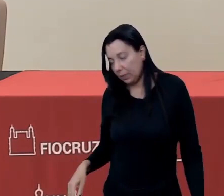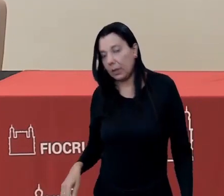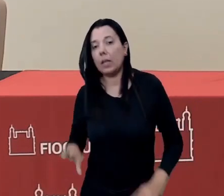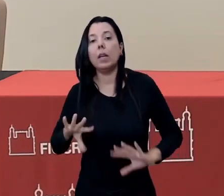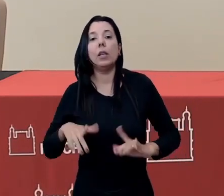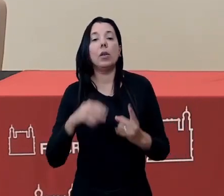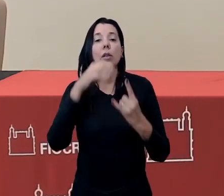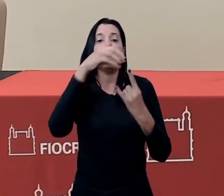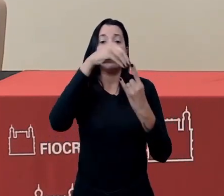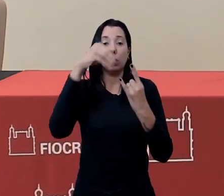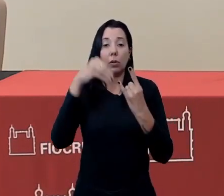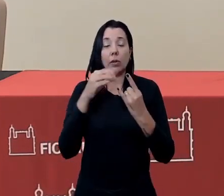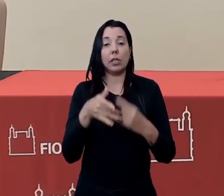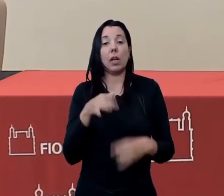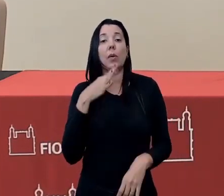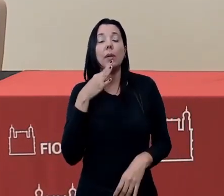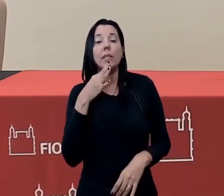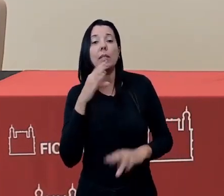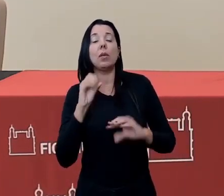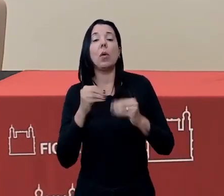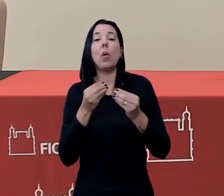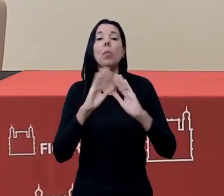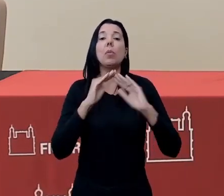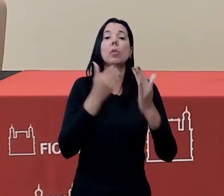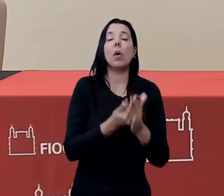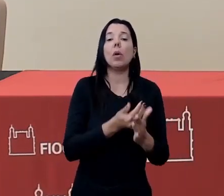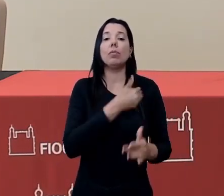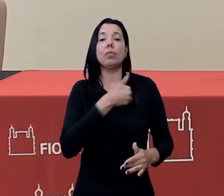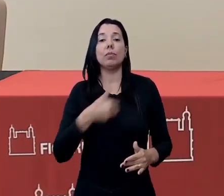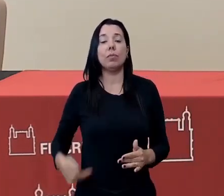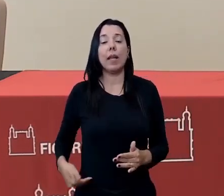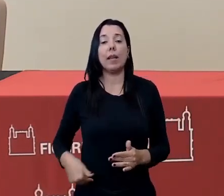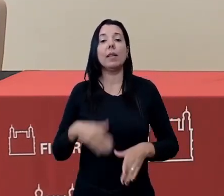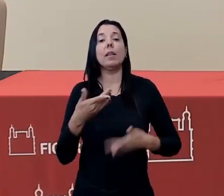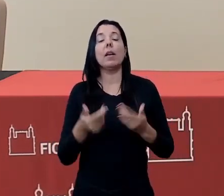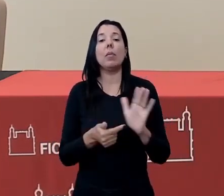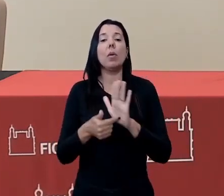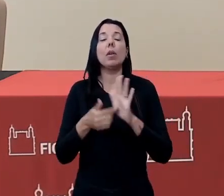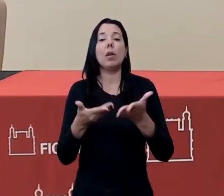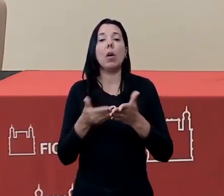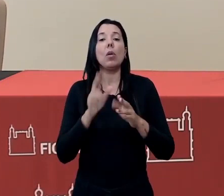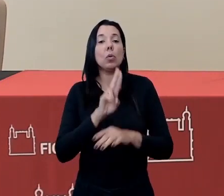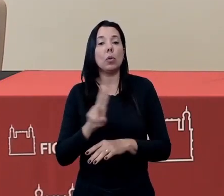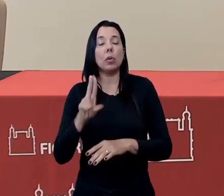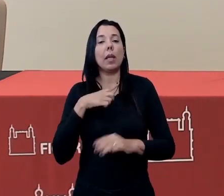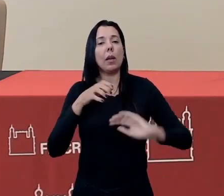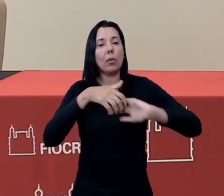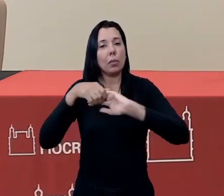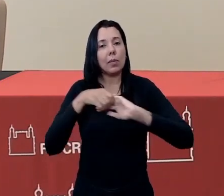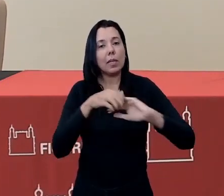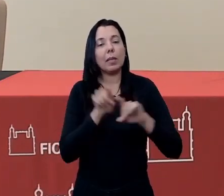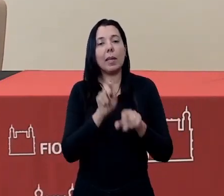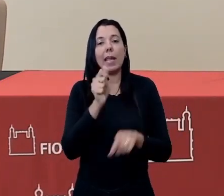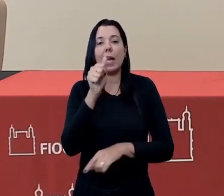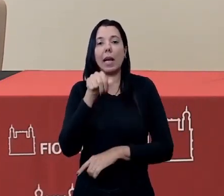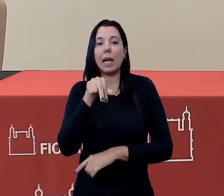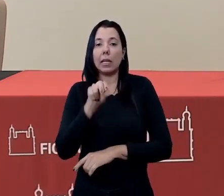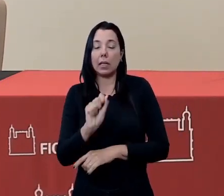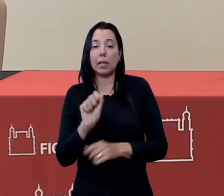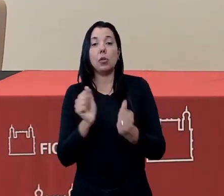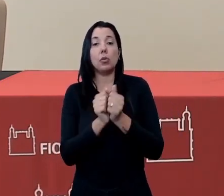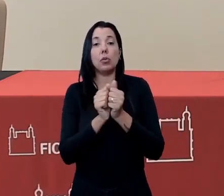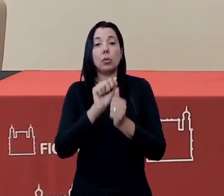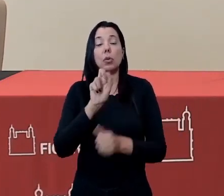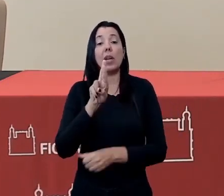Fiocruz, e toda a Fiocruz é conhecida como Escola de Governo. Então, gente passa por esse nome. Quero saudar aqui a Lana, que junto com a